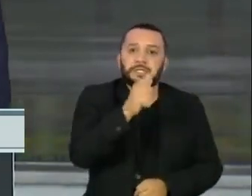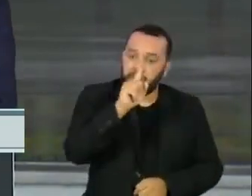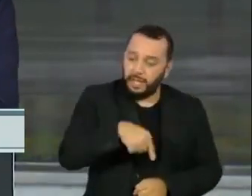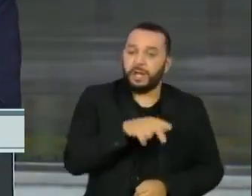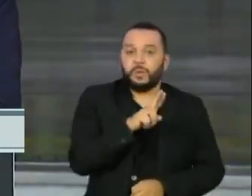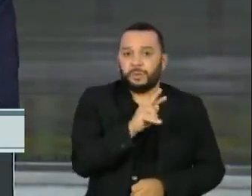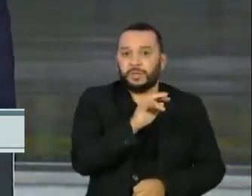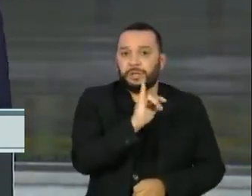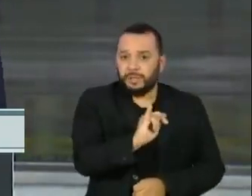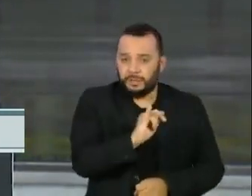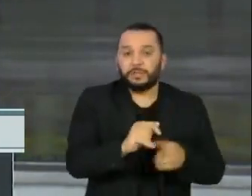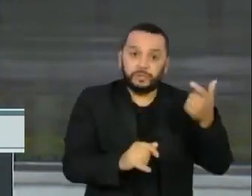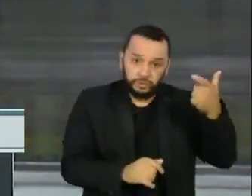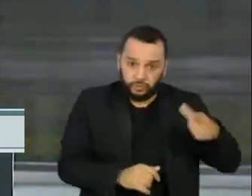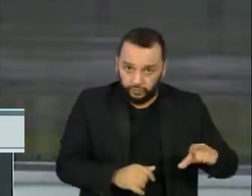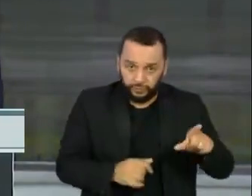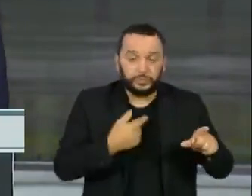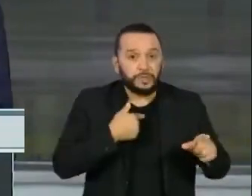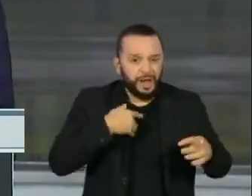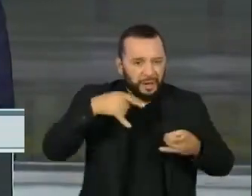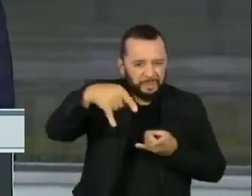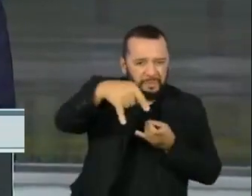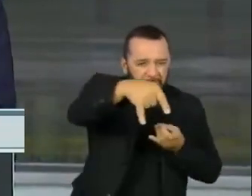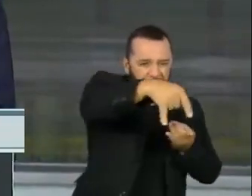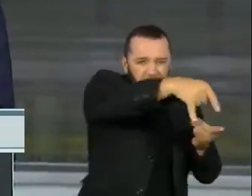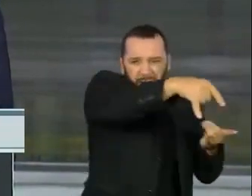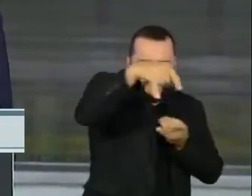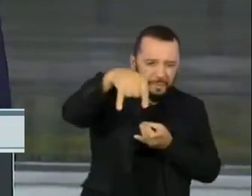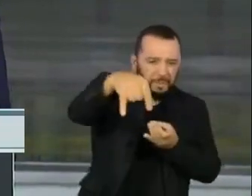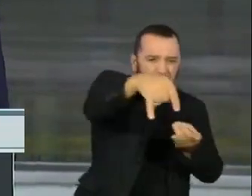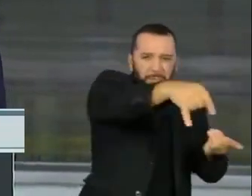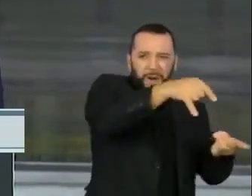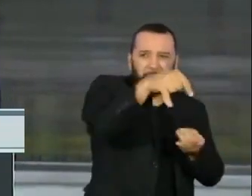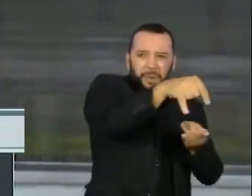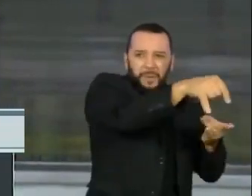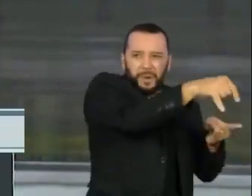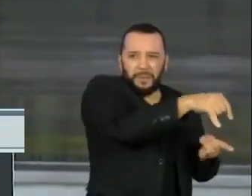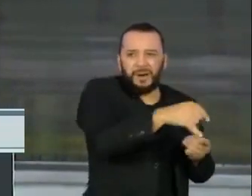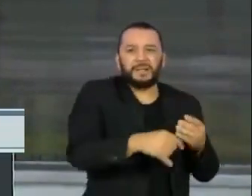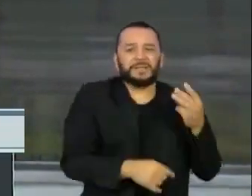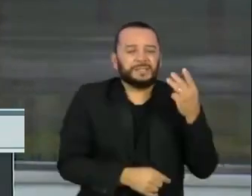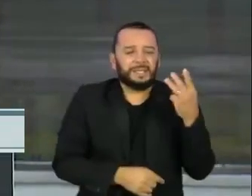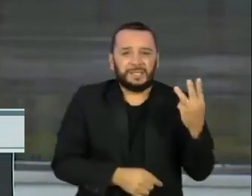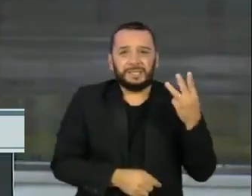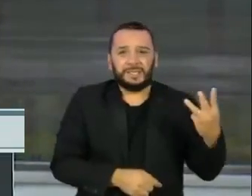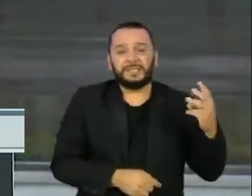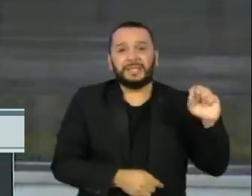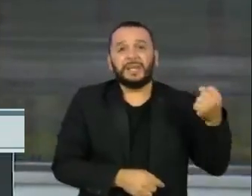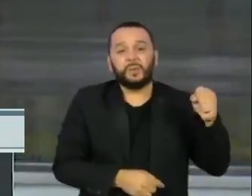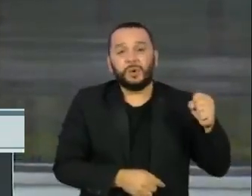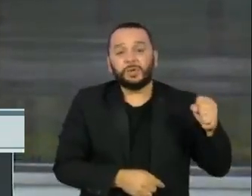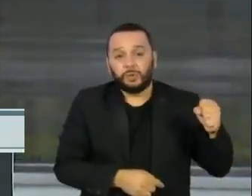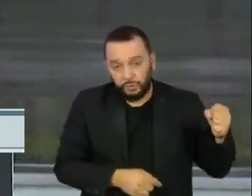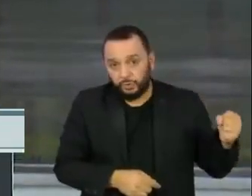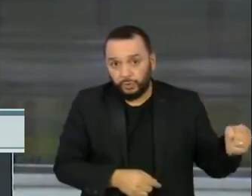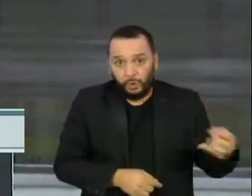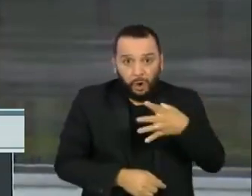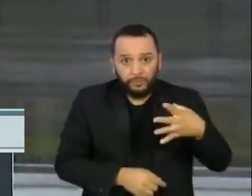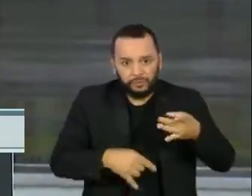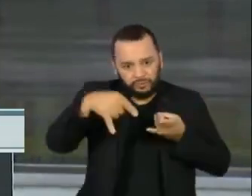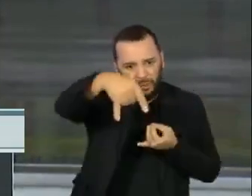repito, vamos abrir a partir de agora mais 338 novos leitos, sendo